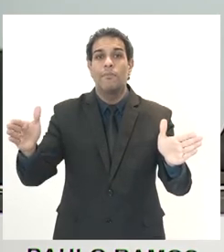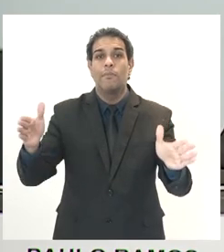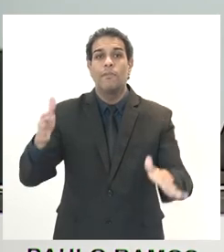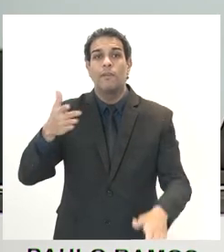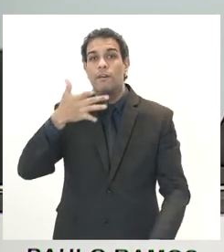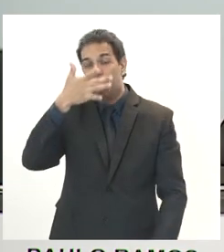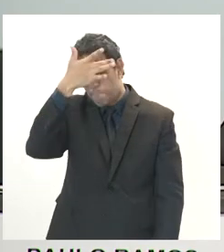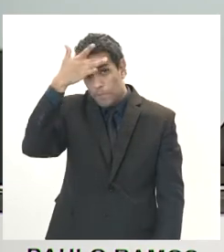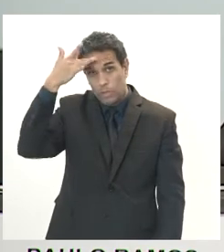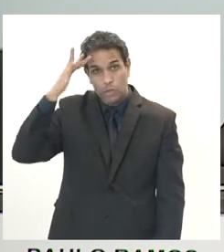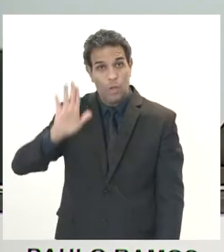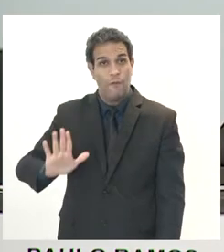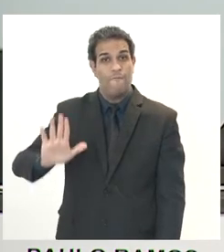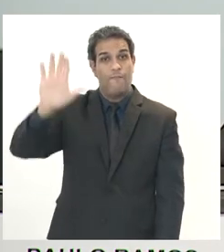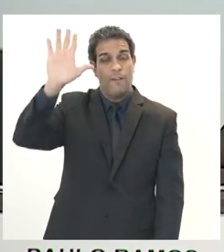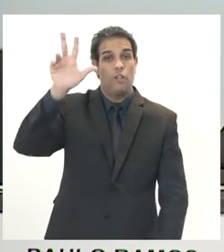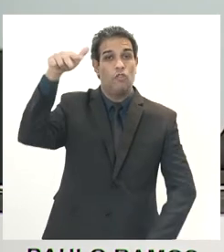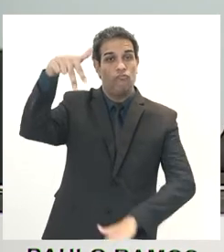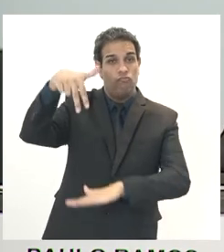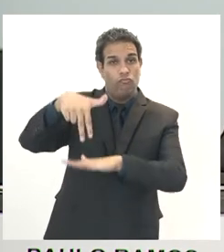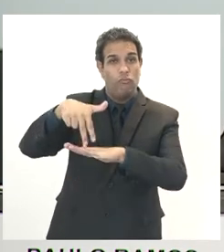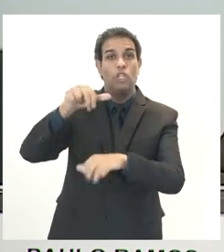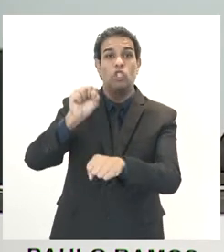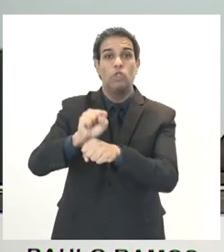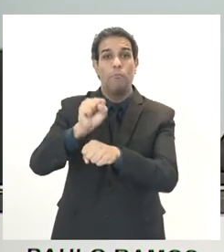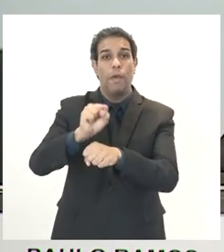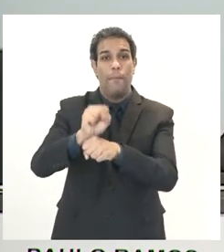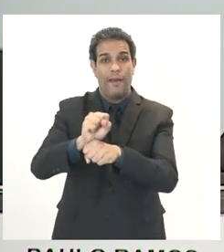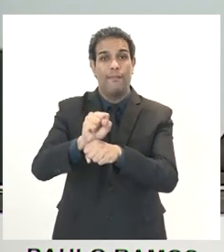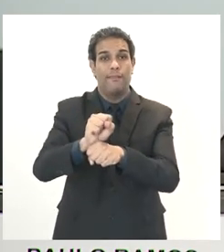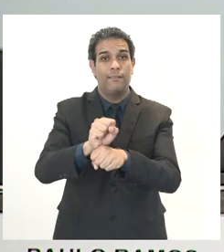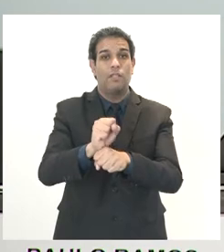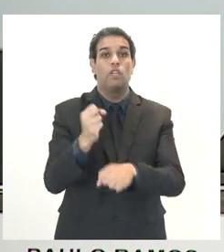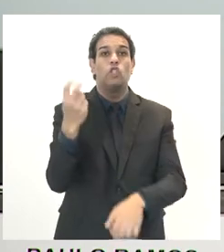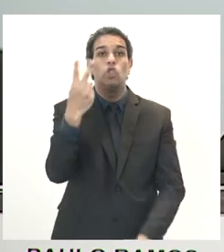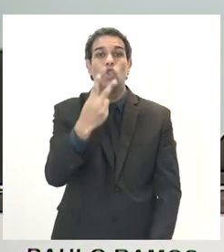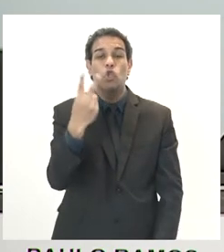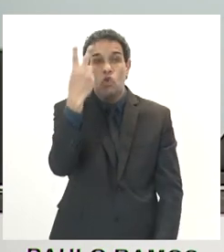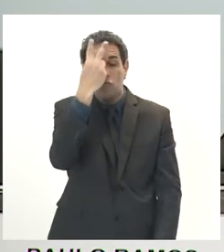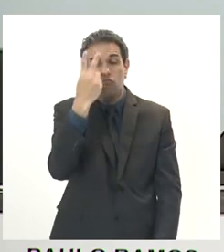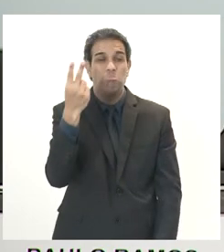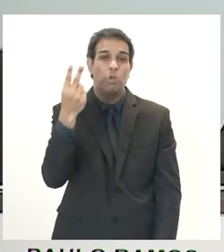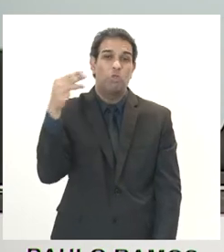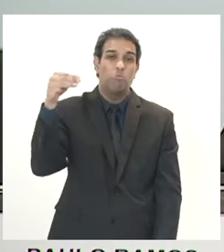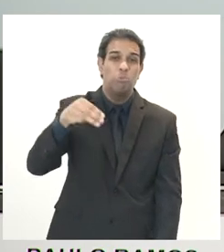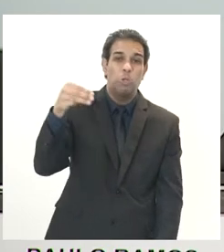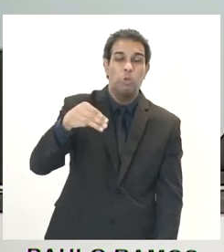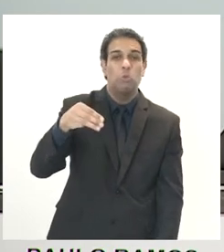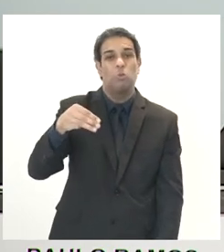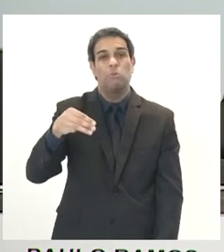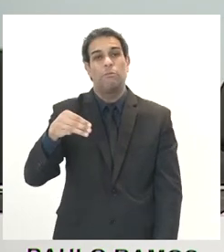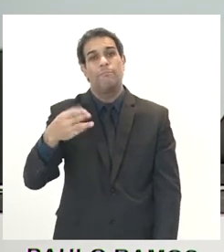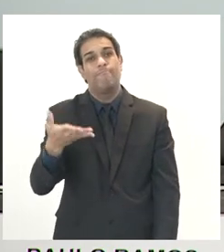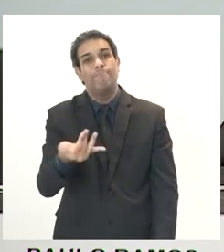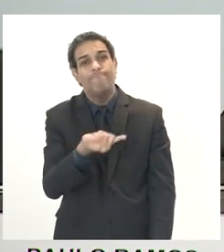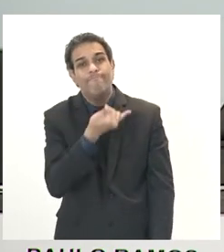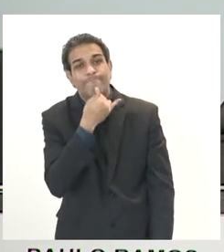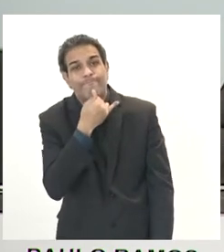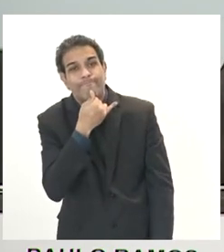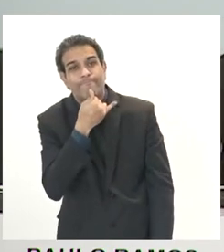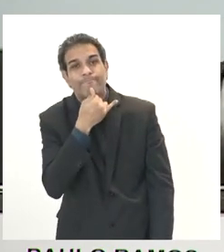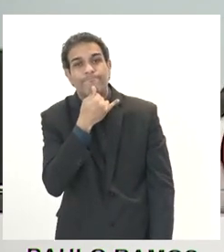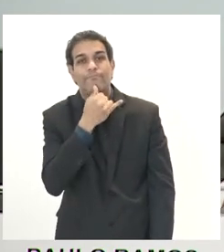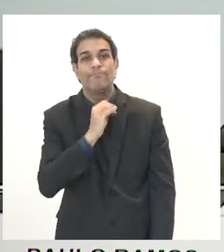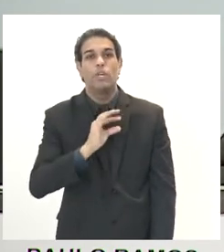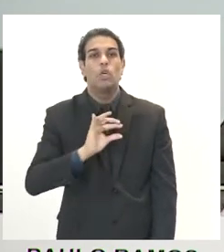para que ela se manifeste, esperando que o faça em dois minutos e meio, três minutos no máximo. Lamentando muito, porque o ideal